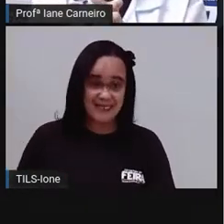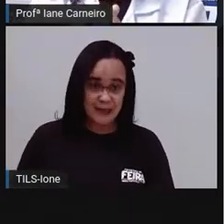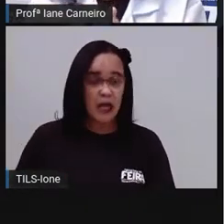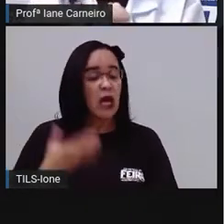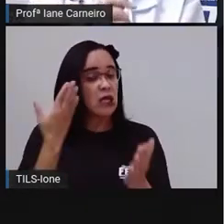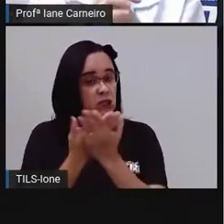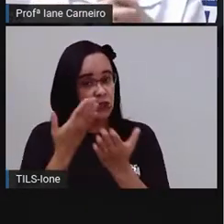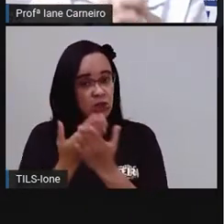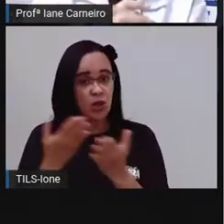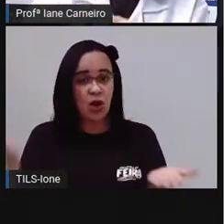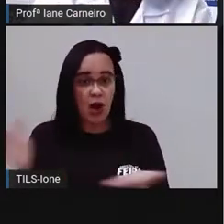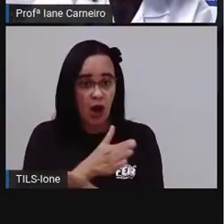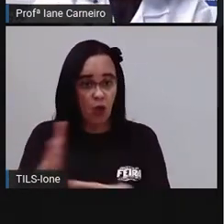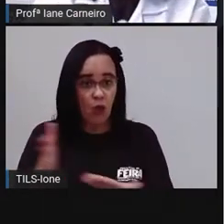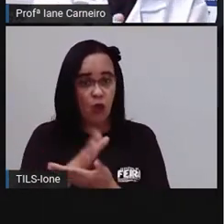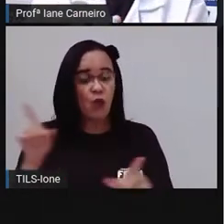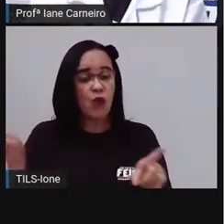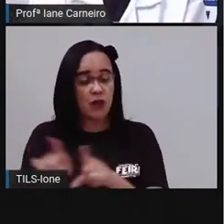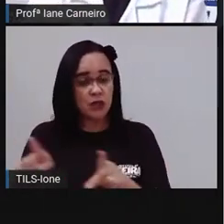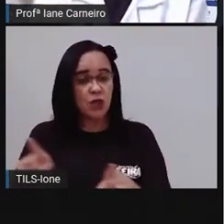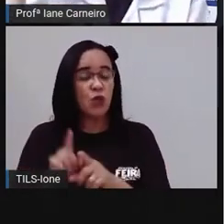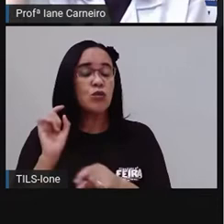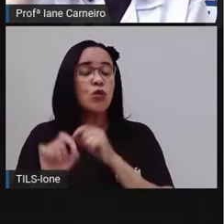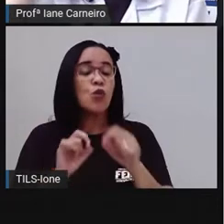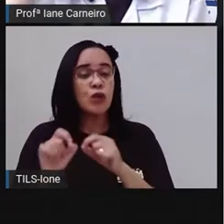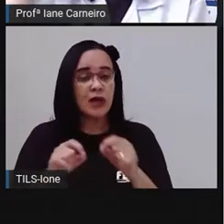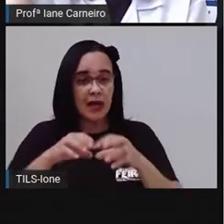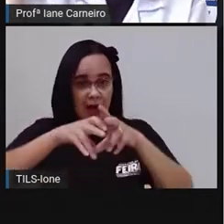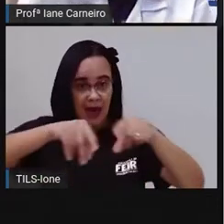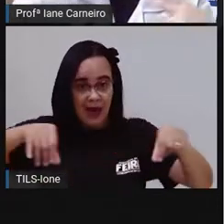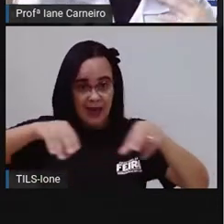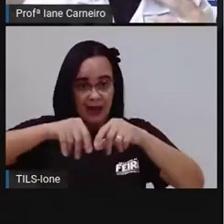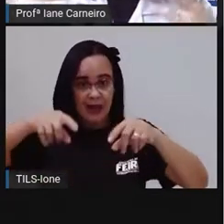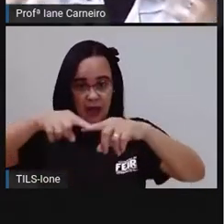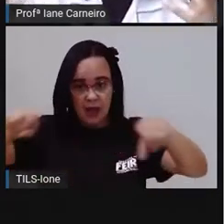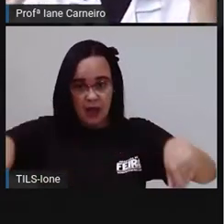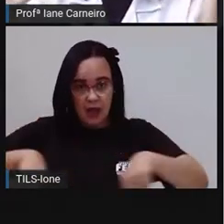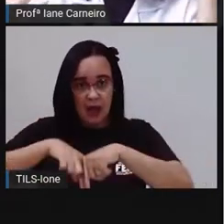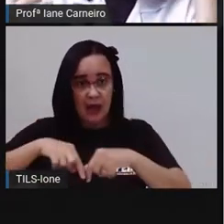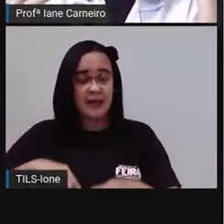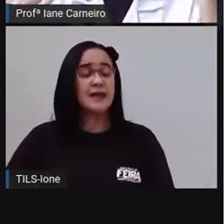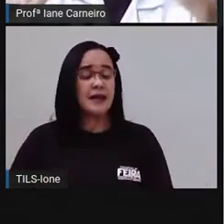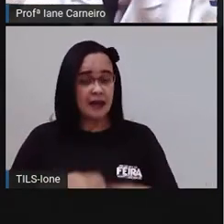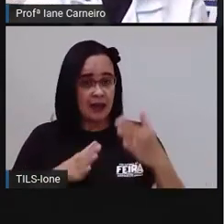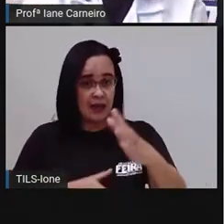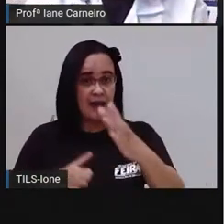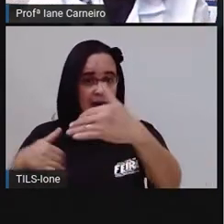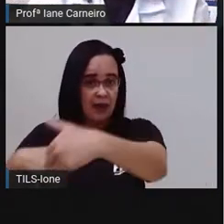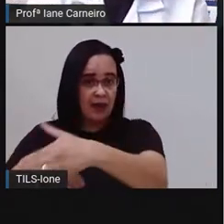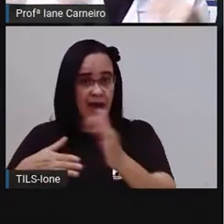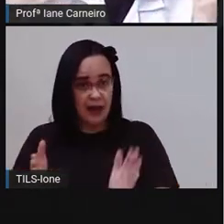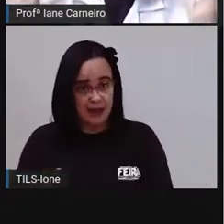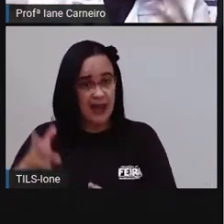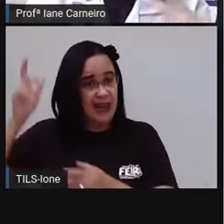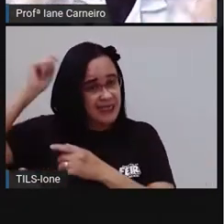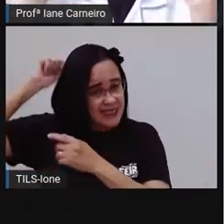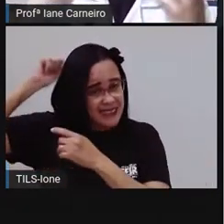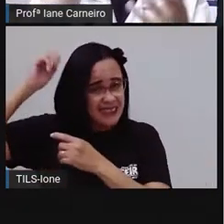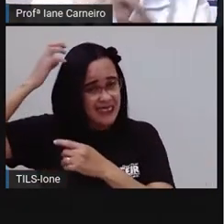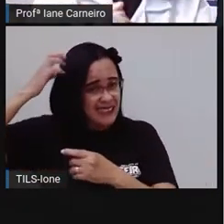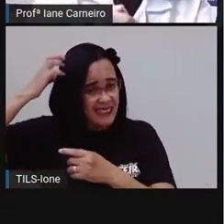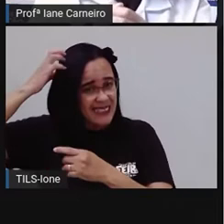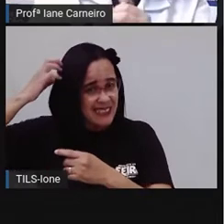tem que lavar com mais frequência, porque a areia acaba coçando, irritando o couro cabeludo. Então tem que ter